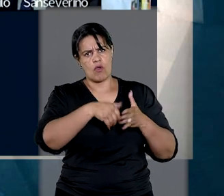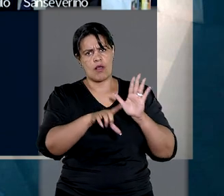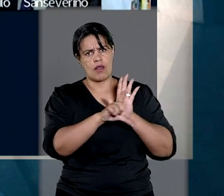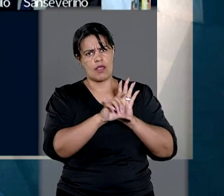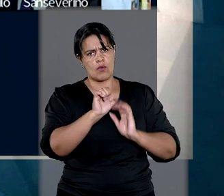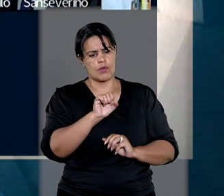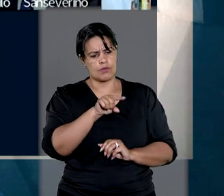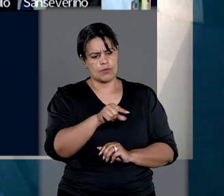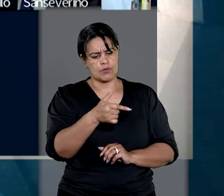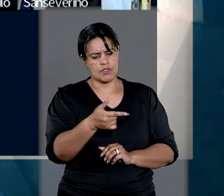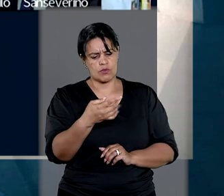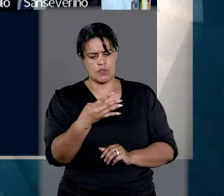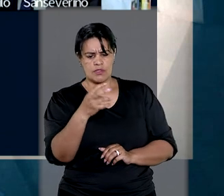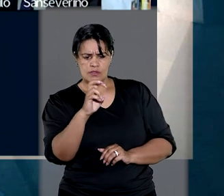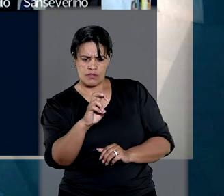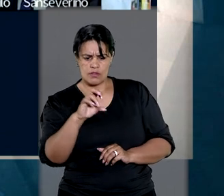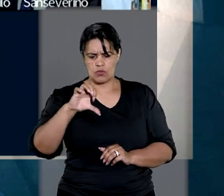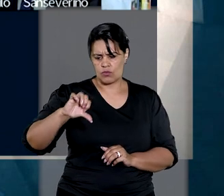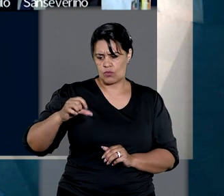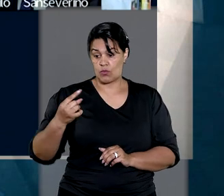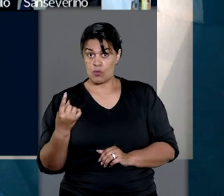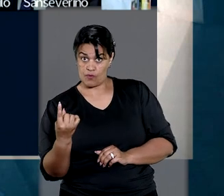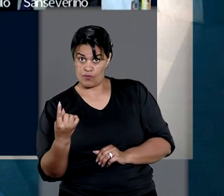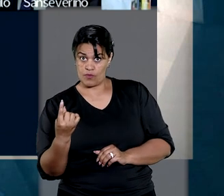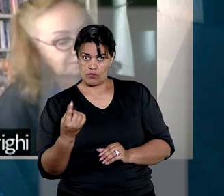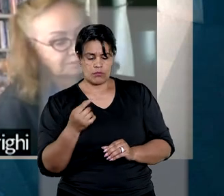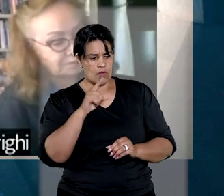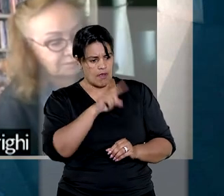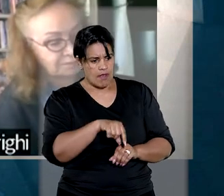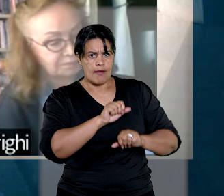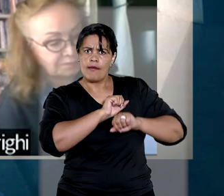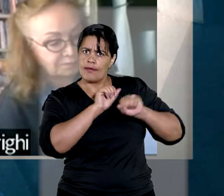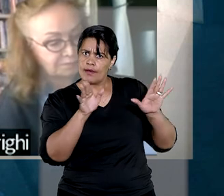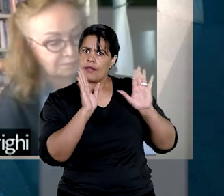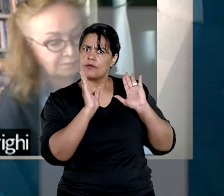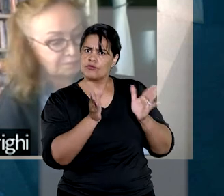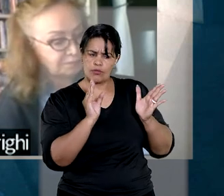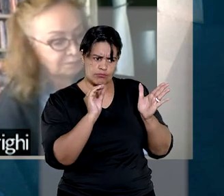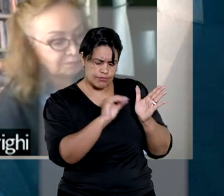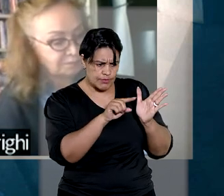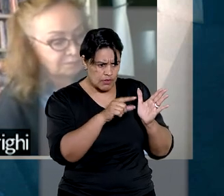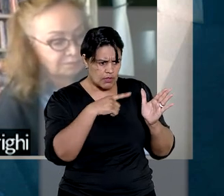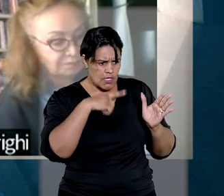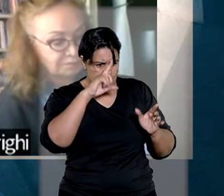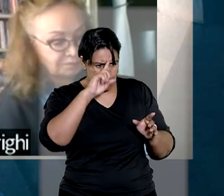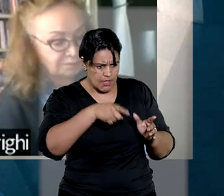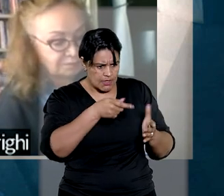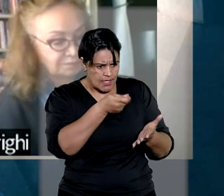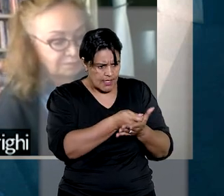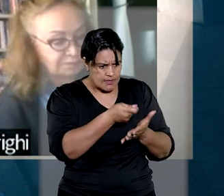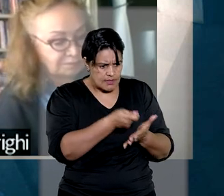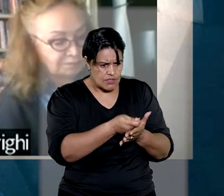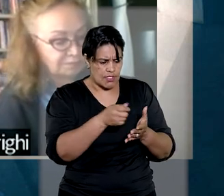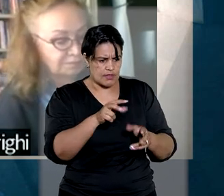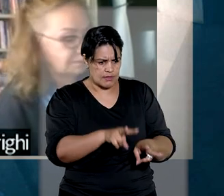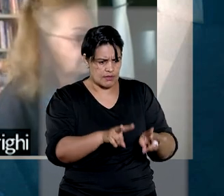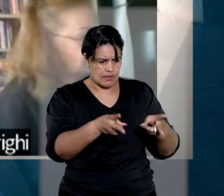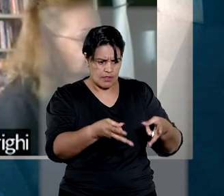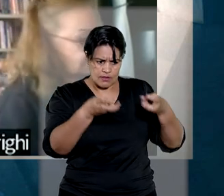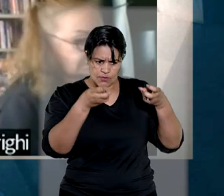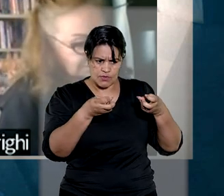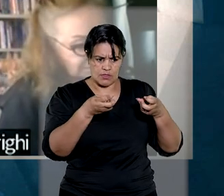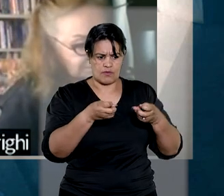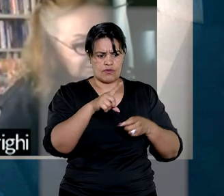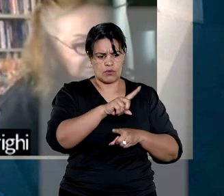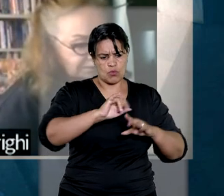.245, de 1991, é expresso ao determinar que a exigência da posse por quem adquire